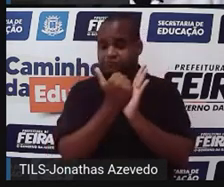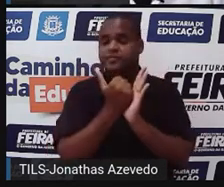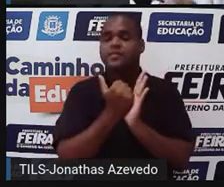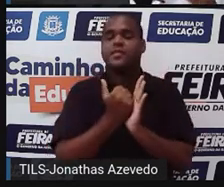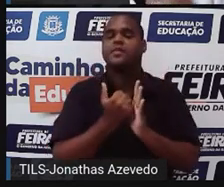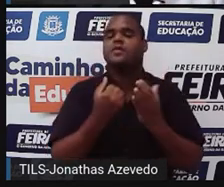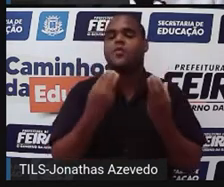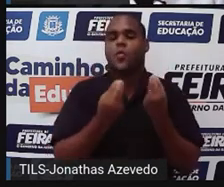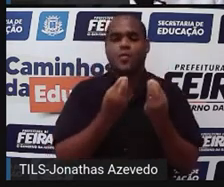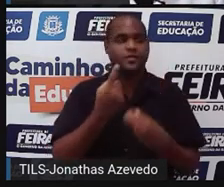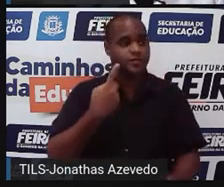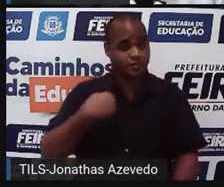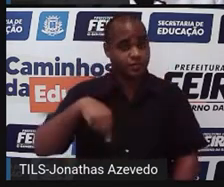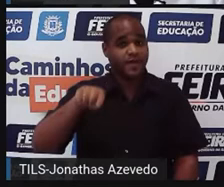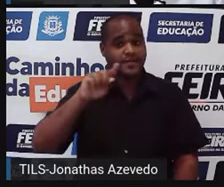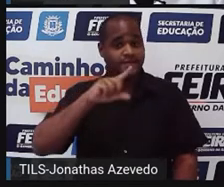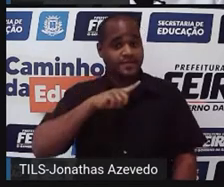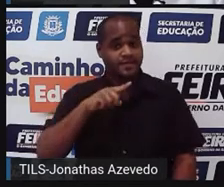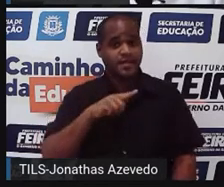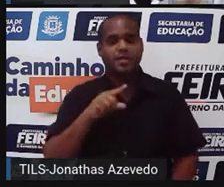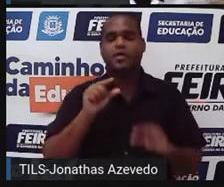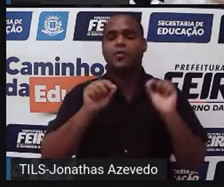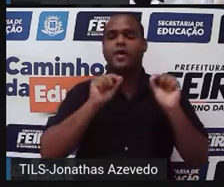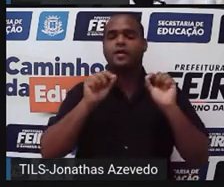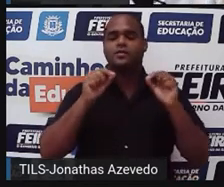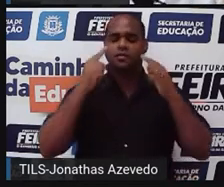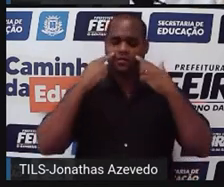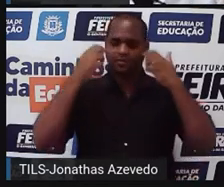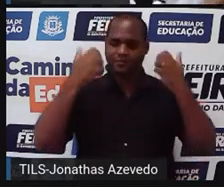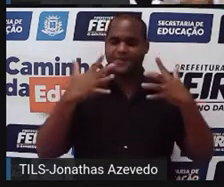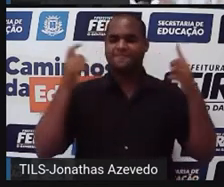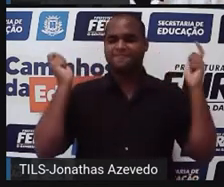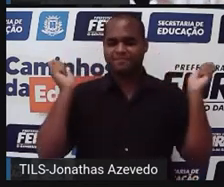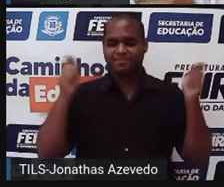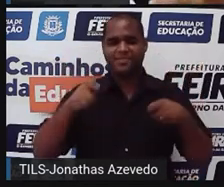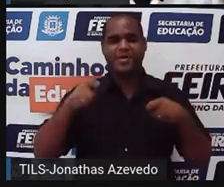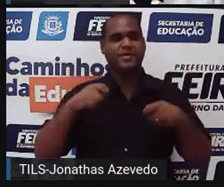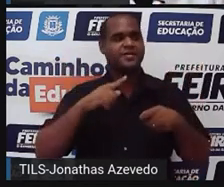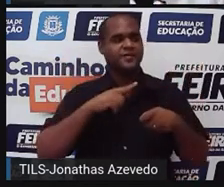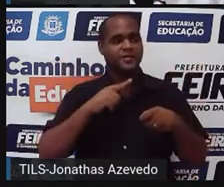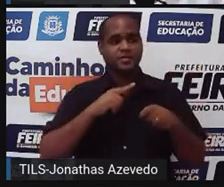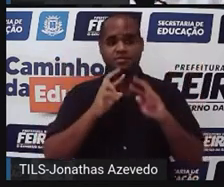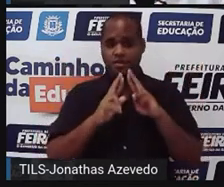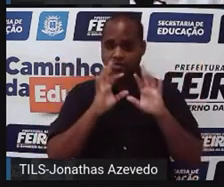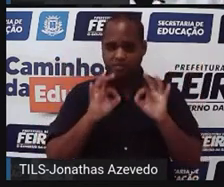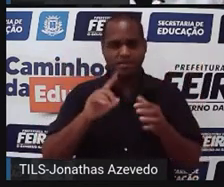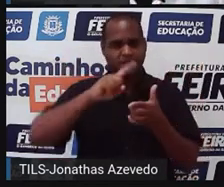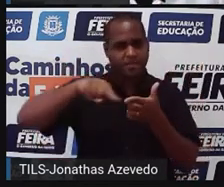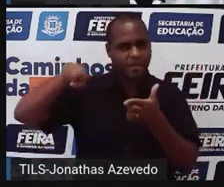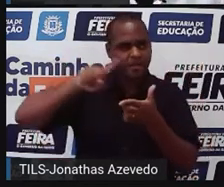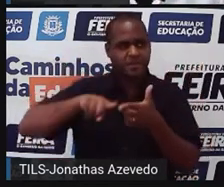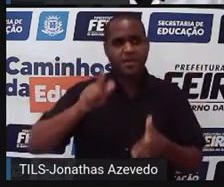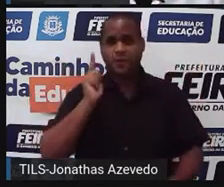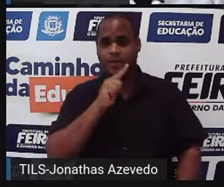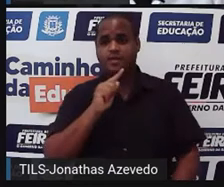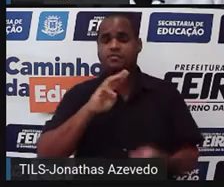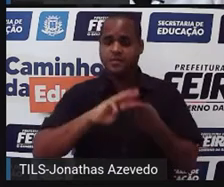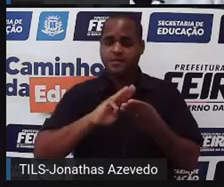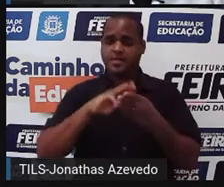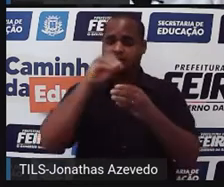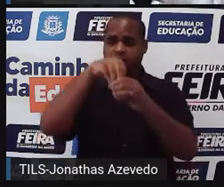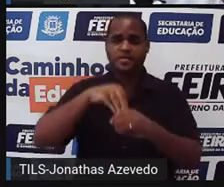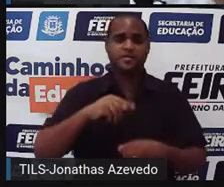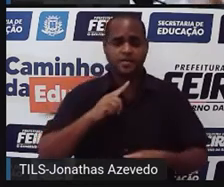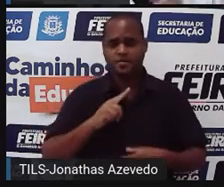como a gente deve, de como é que a gente pode solucionar um problema em matemática,